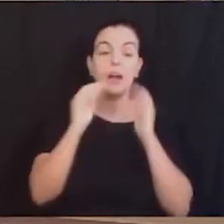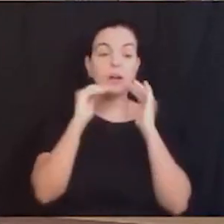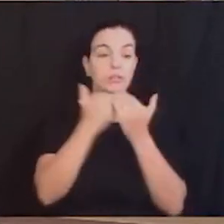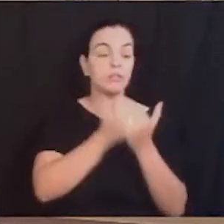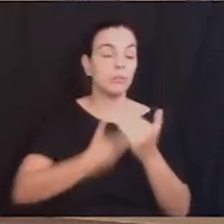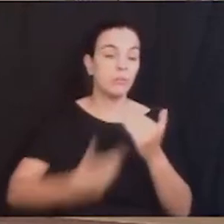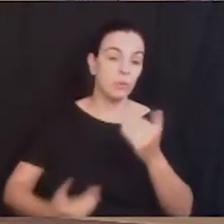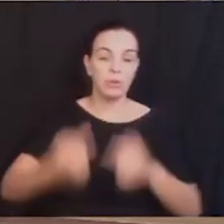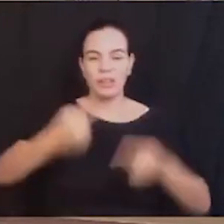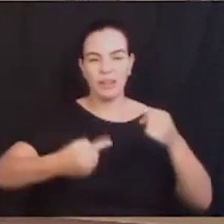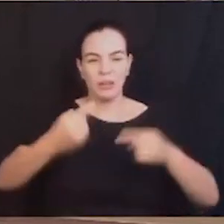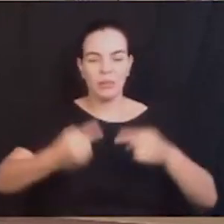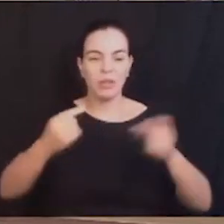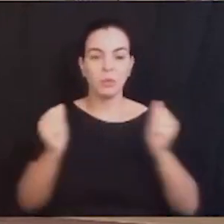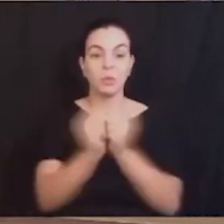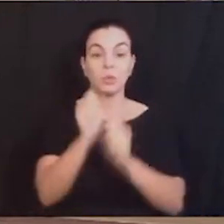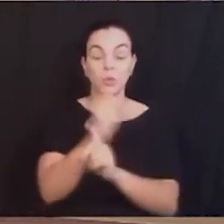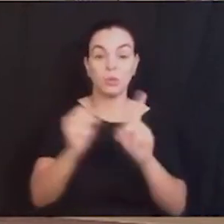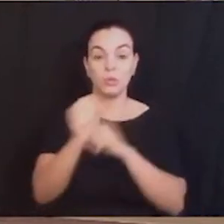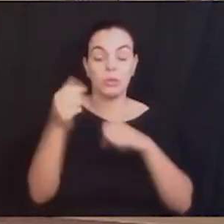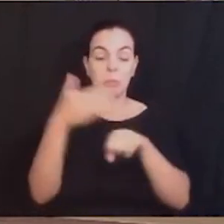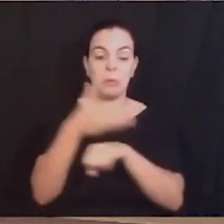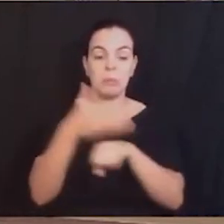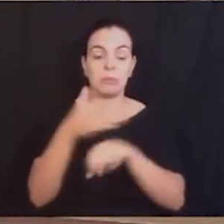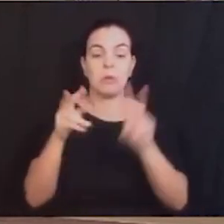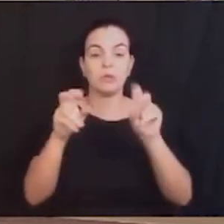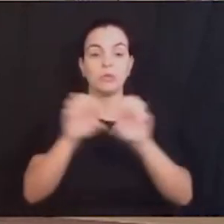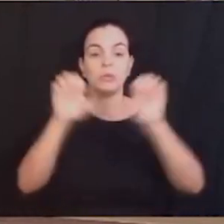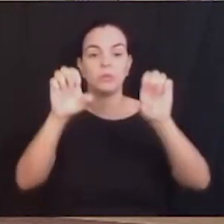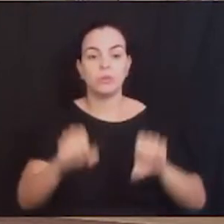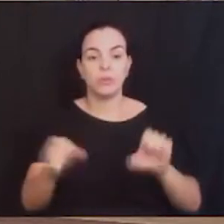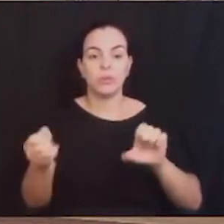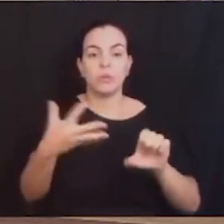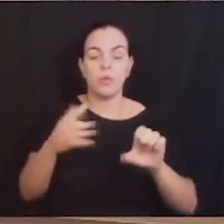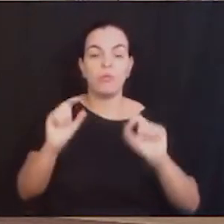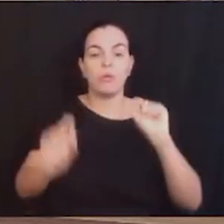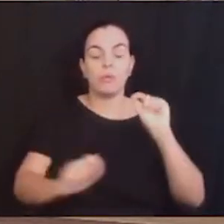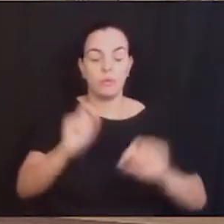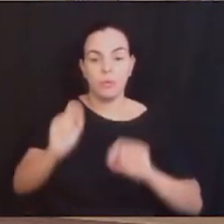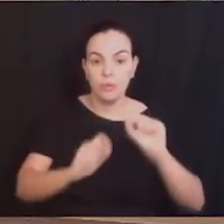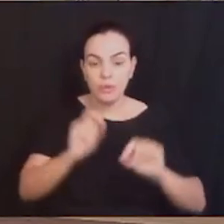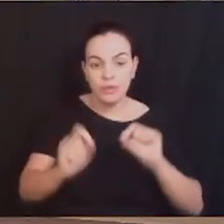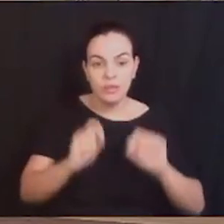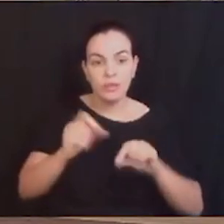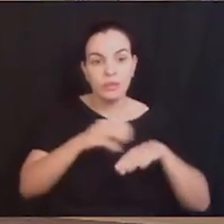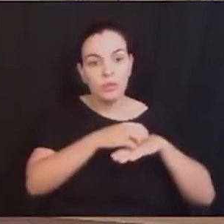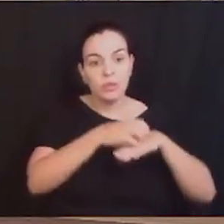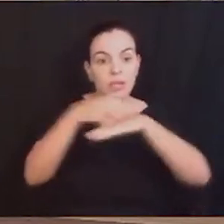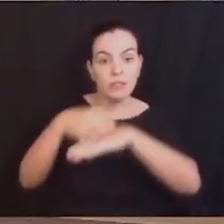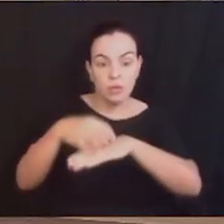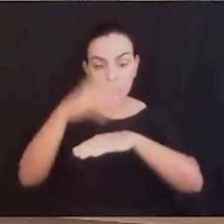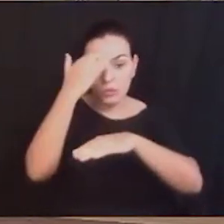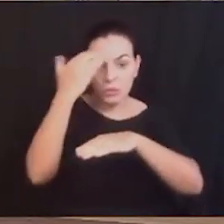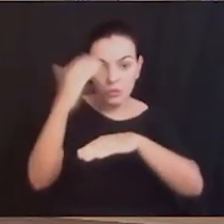sobre essa nova estruturação do transporte integrado aqui em Curitiba, da rede integrada de